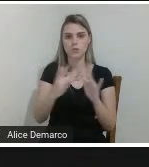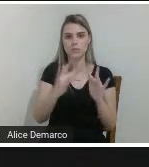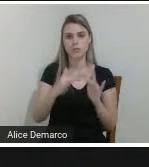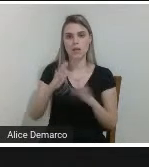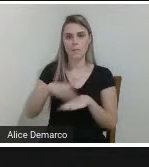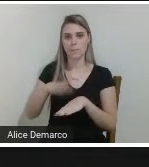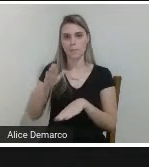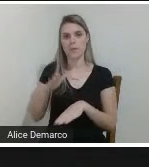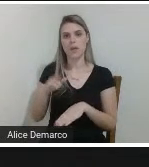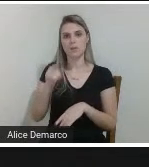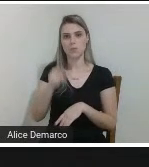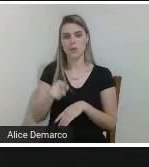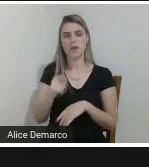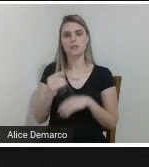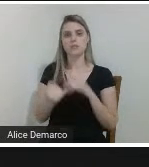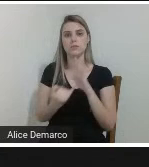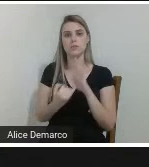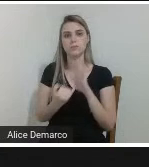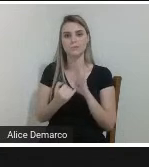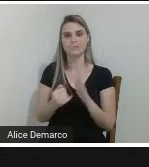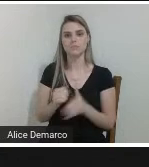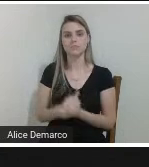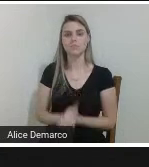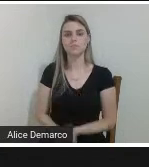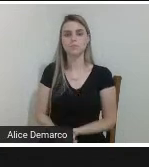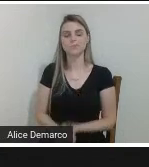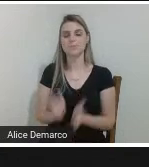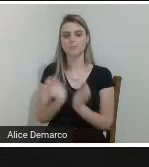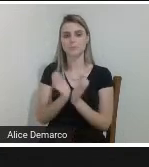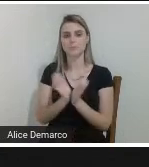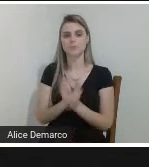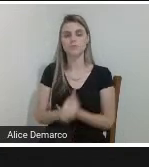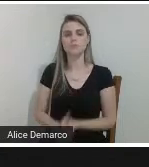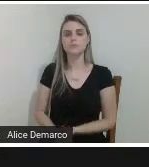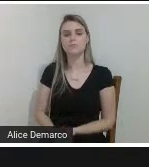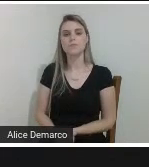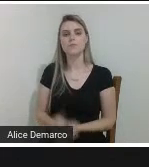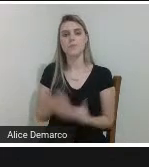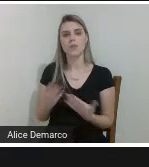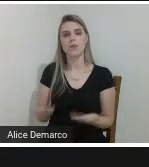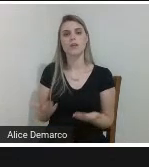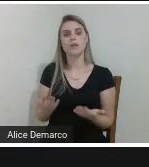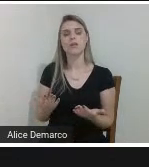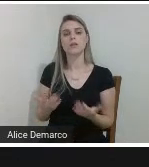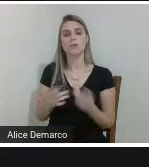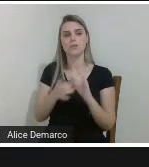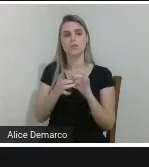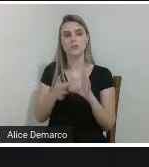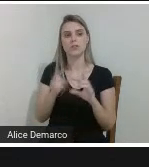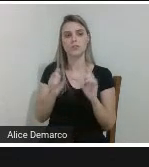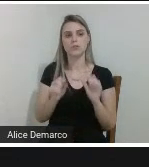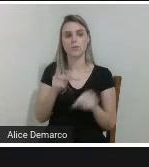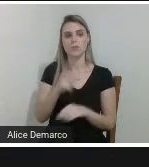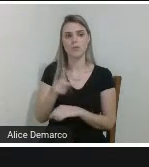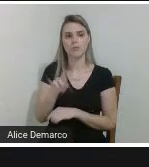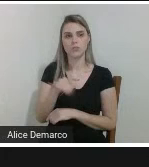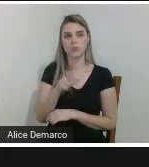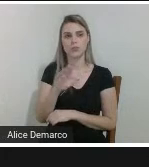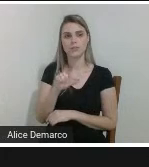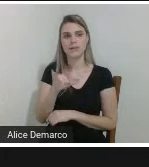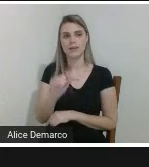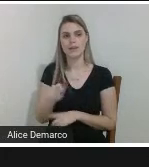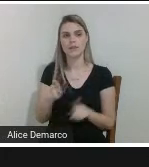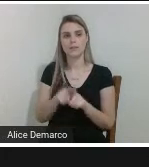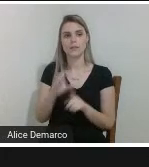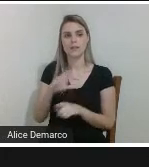com essa instituição então eu deixo aqui aberto agora para os professores professora Juscelia e professor